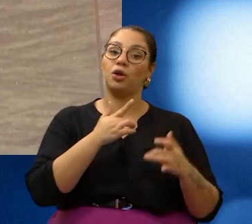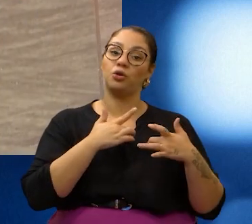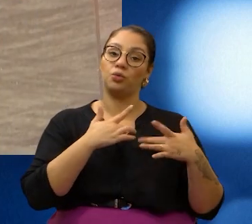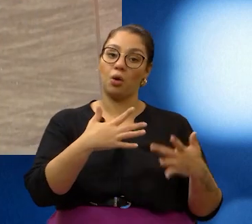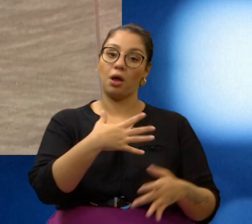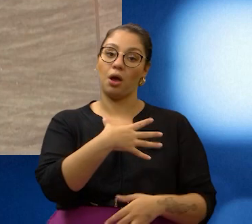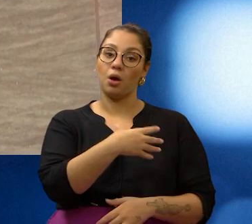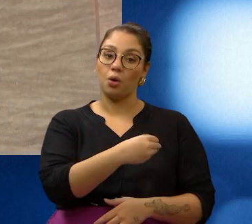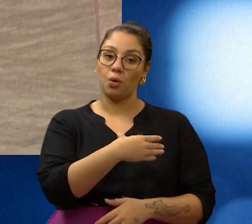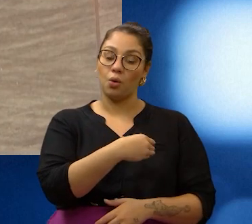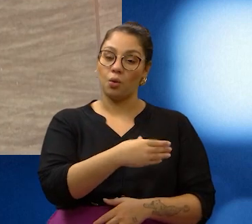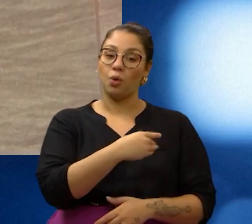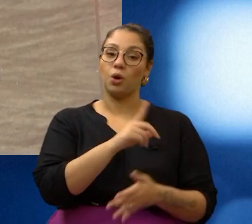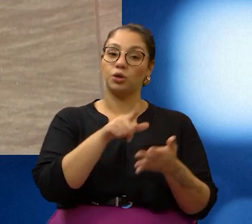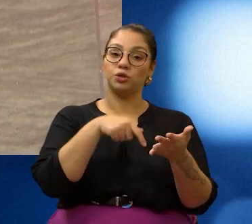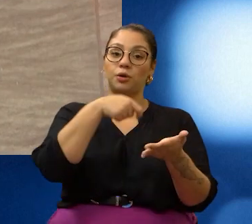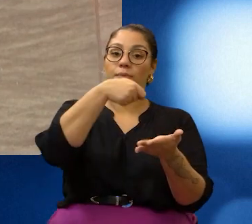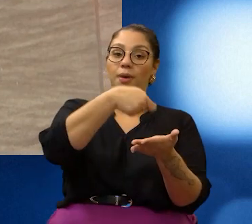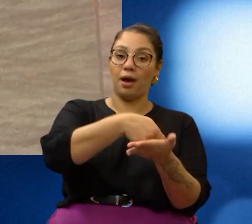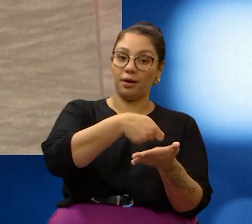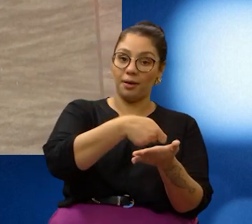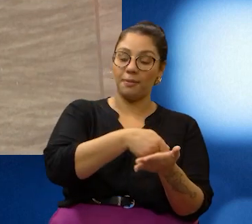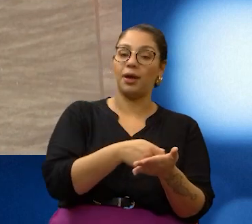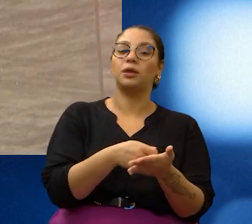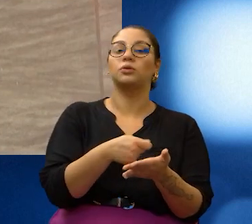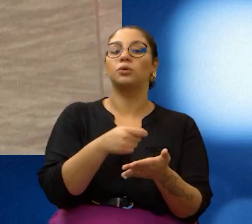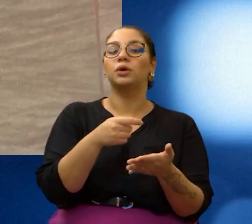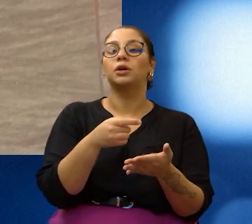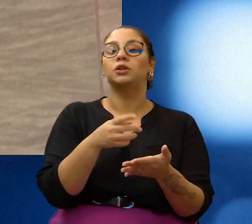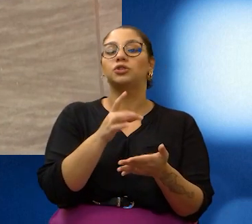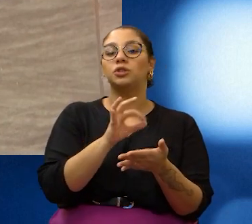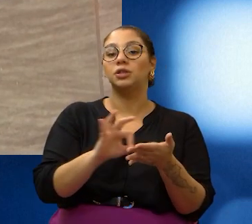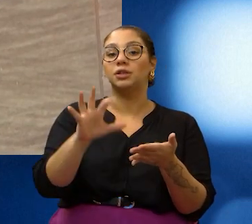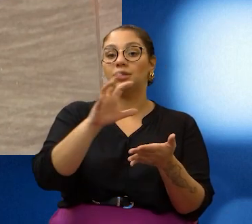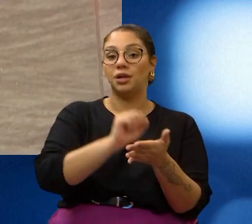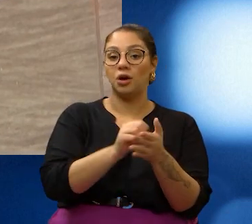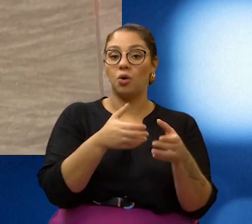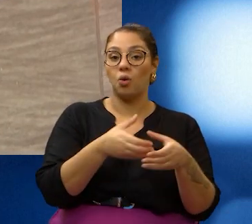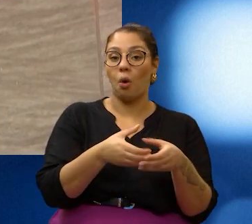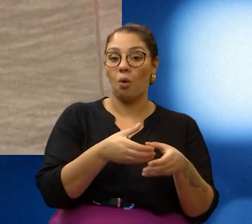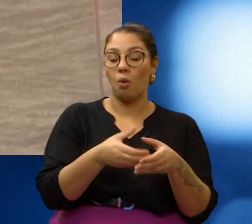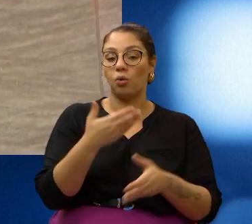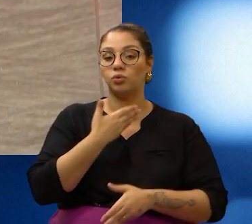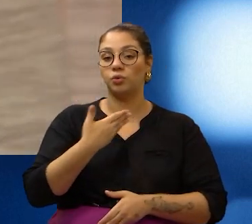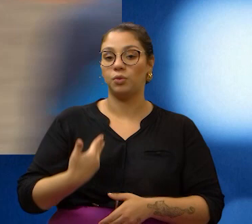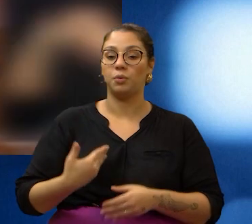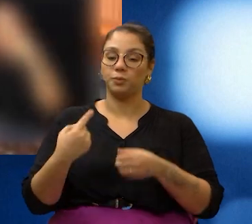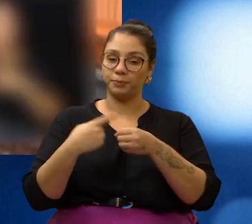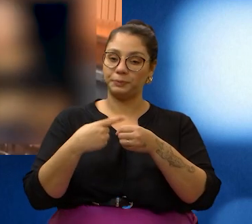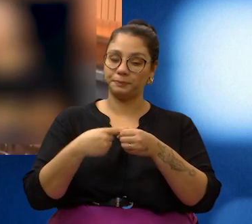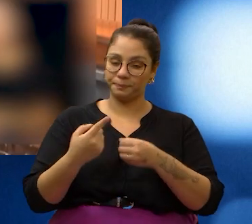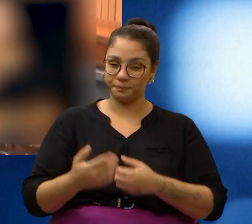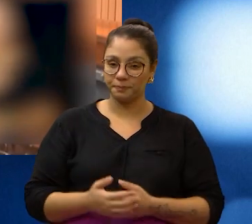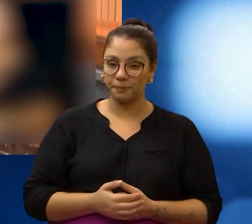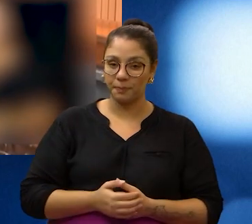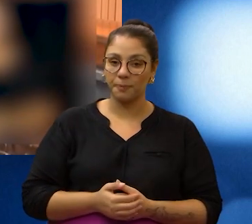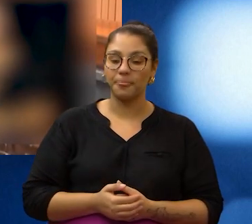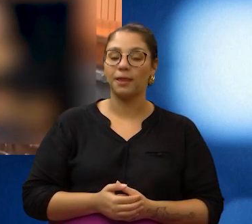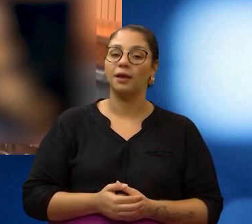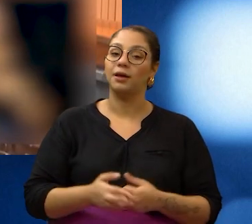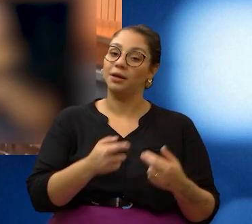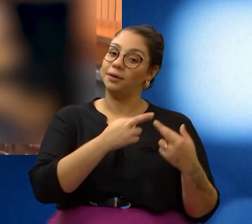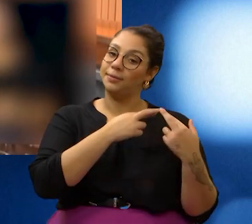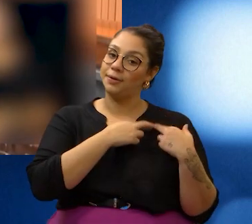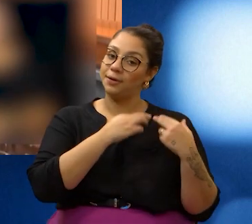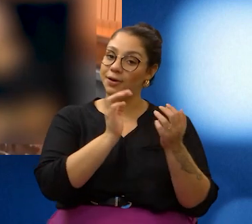de leite materno do pagamento da taxa de inscrição em concursos públicos municipais. Sob o comando da